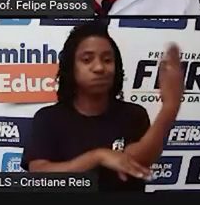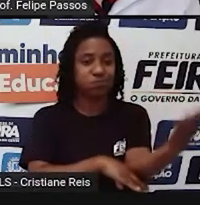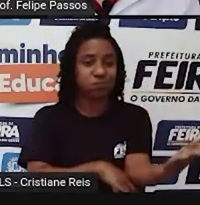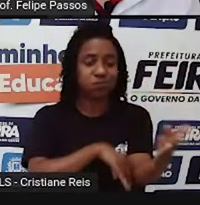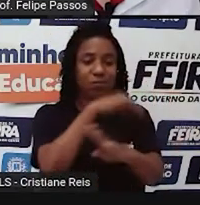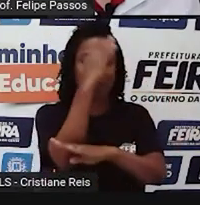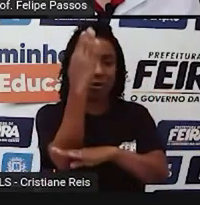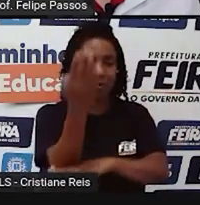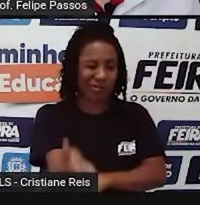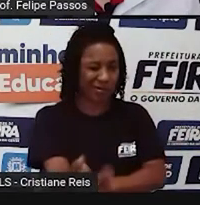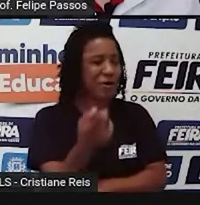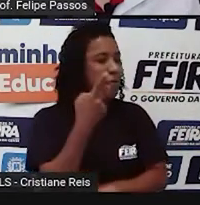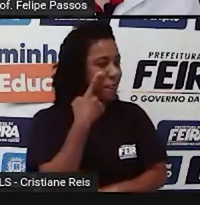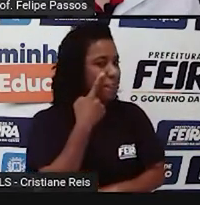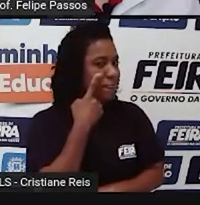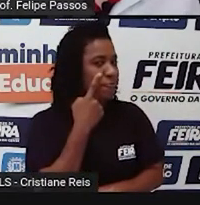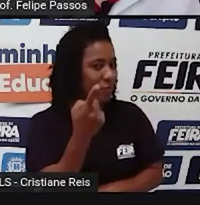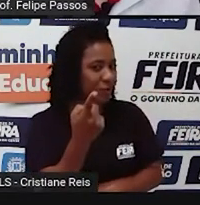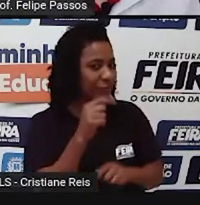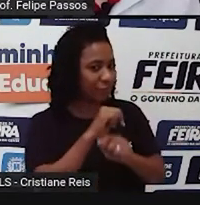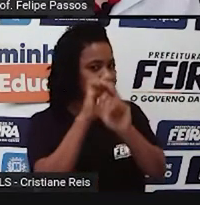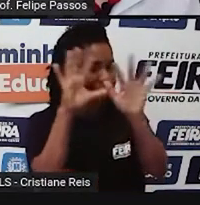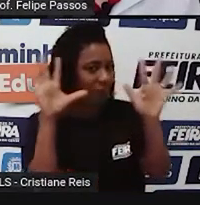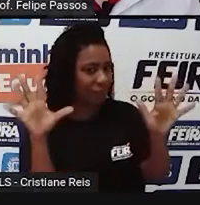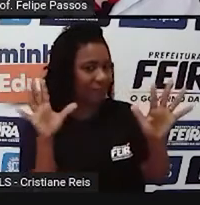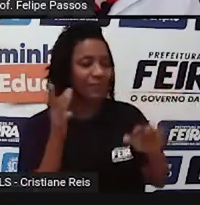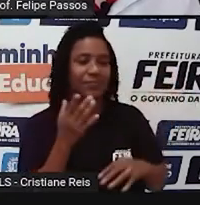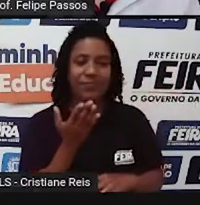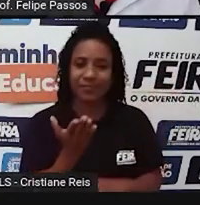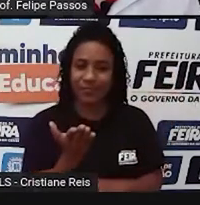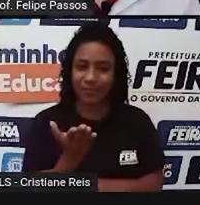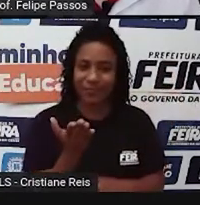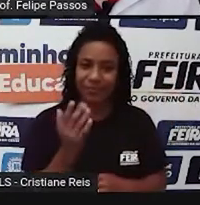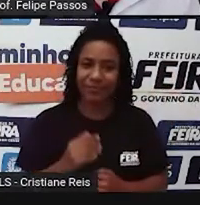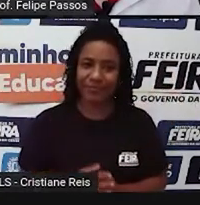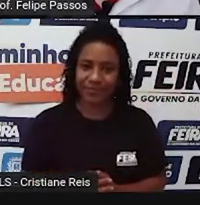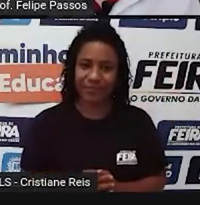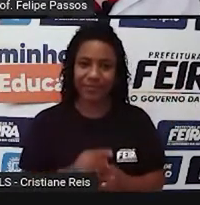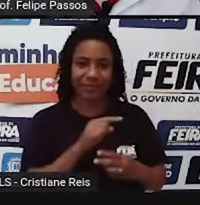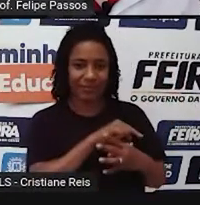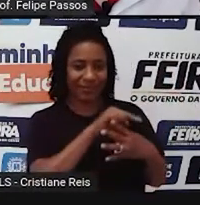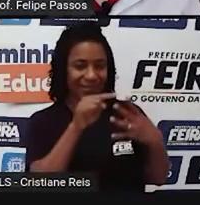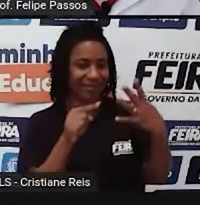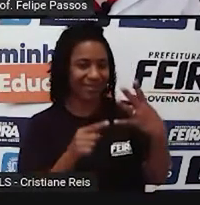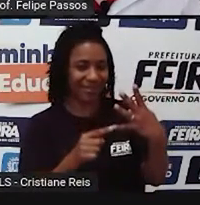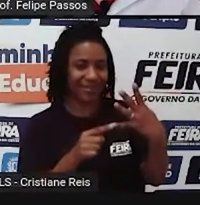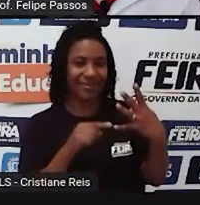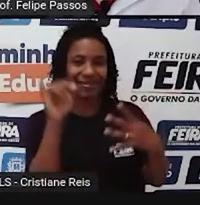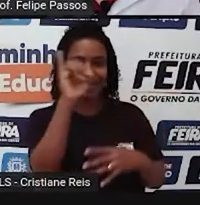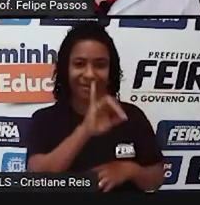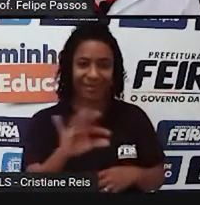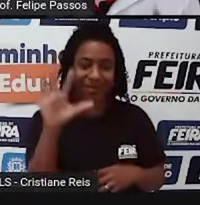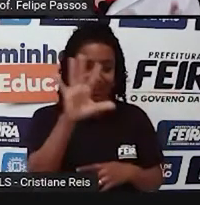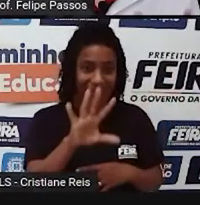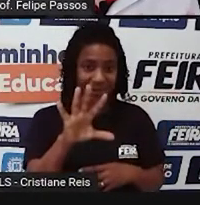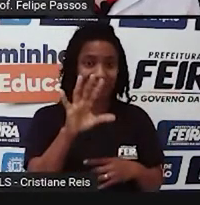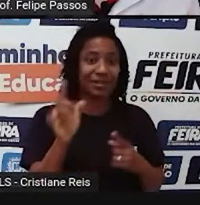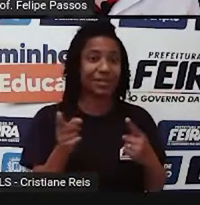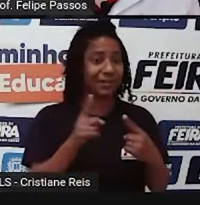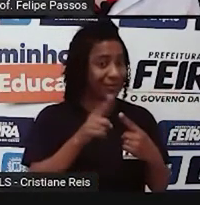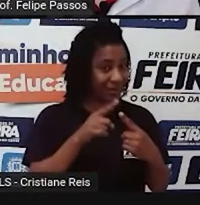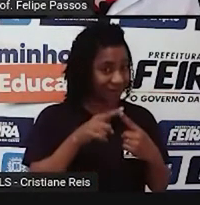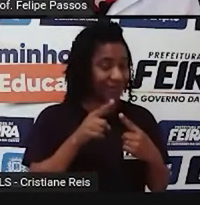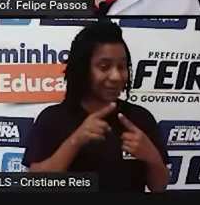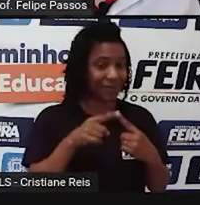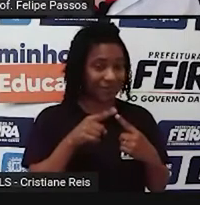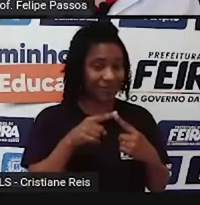Vamos ver alguns exemplos? Aqui a gente tem quatro imagens bem bonitinhas. na primeira imagem, no canto